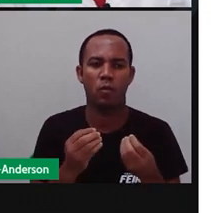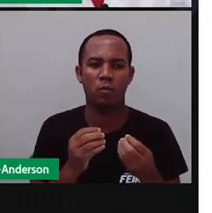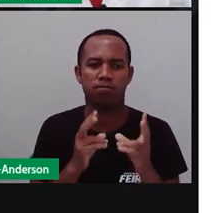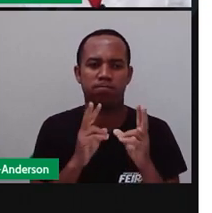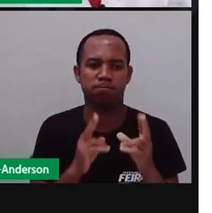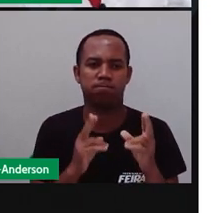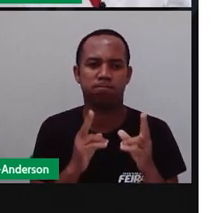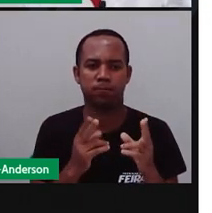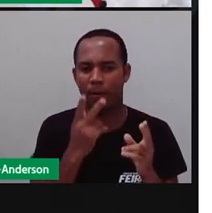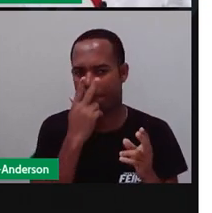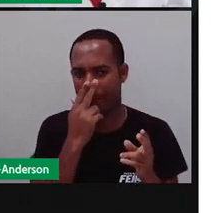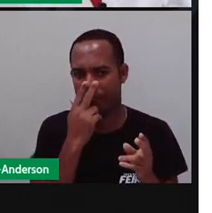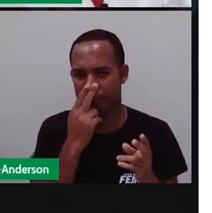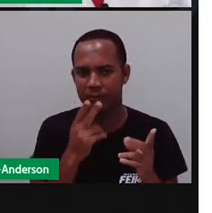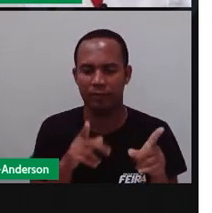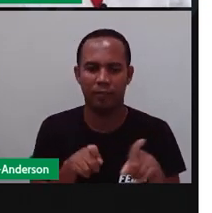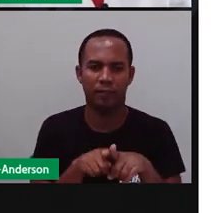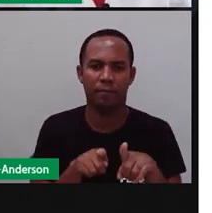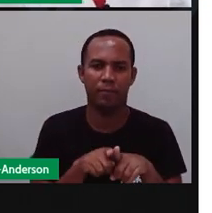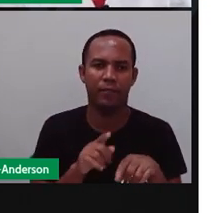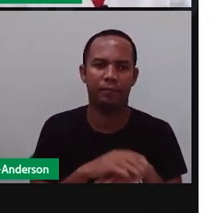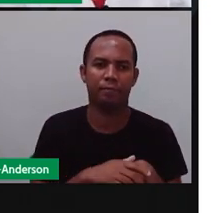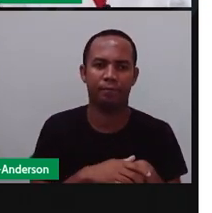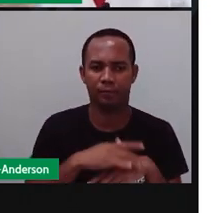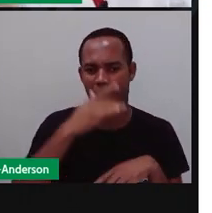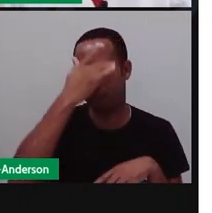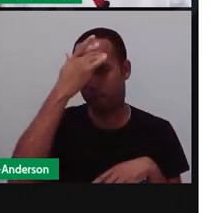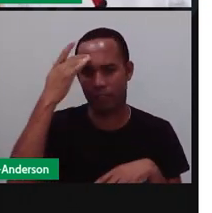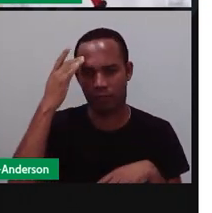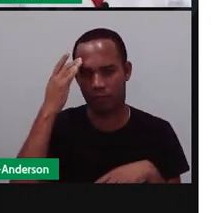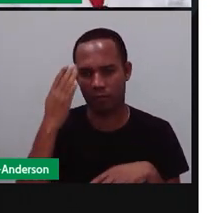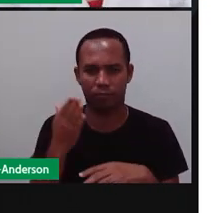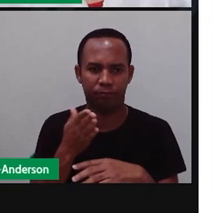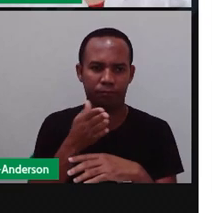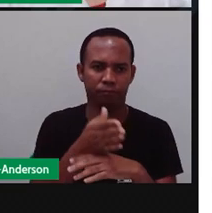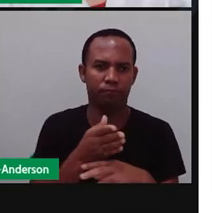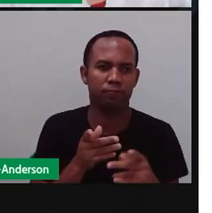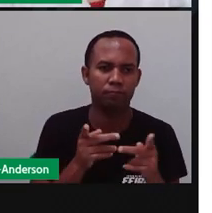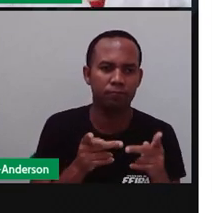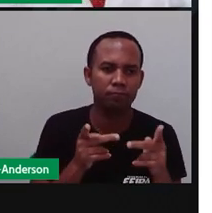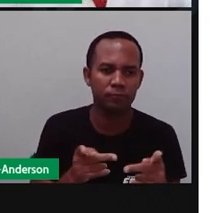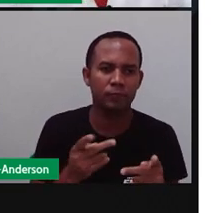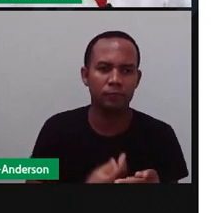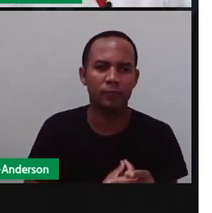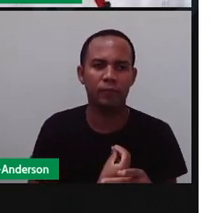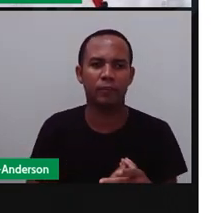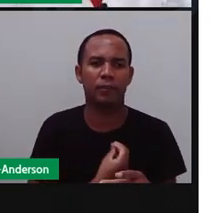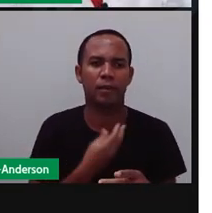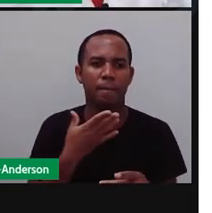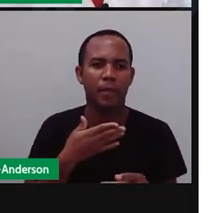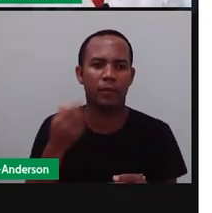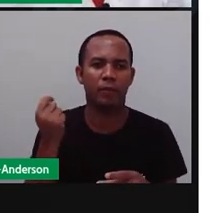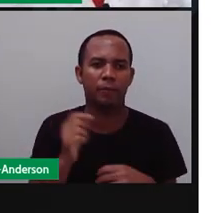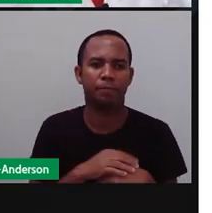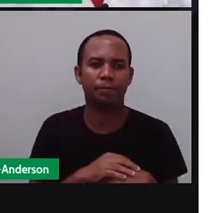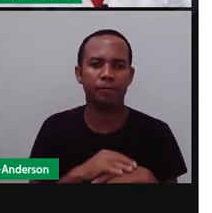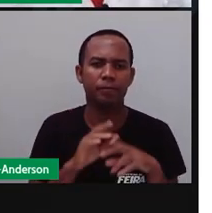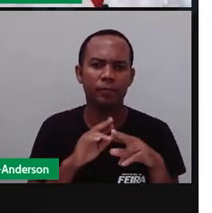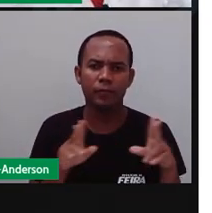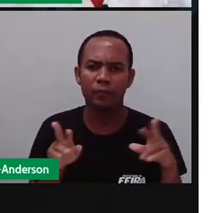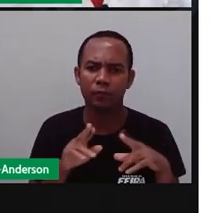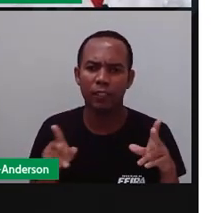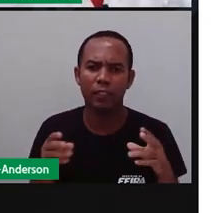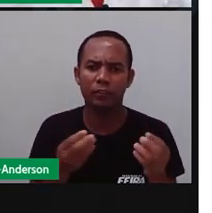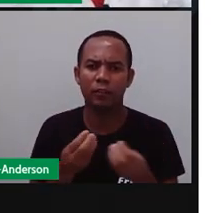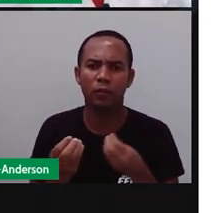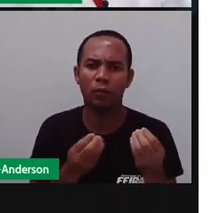identidade tão parecida. A questão da influência mesmo, as pessoas que saíram aqui do nordeste, em busca de uma vida melhor. Uma das diferenças é